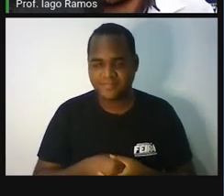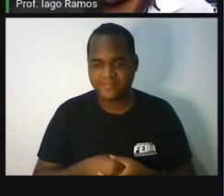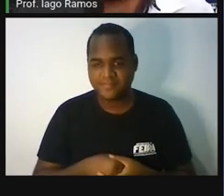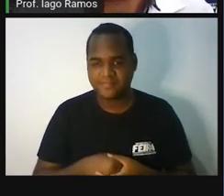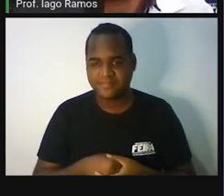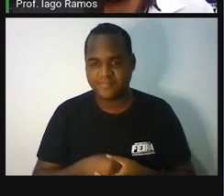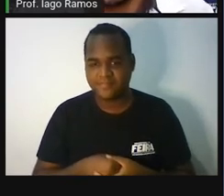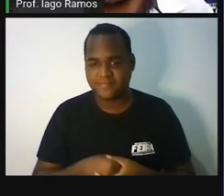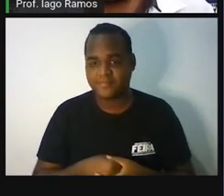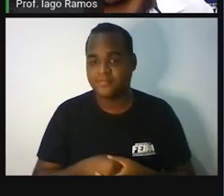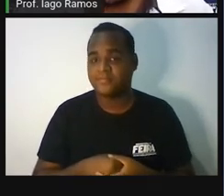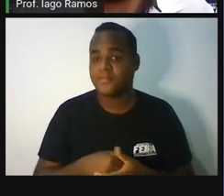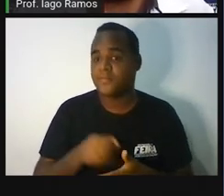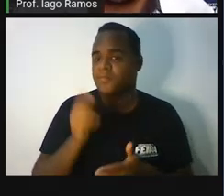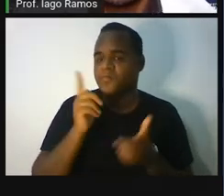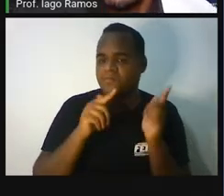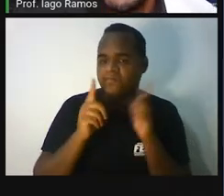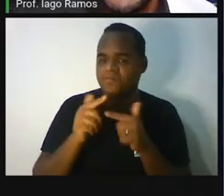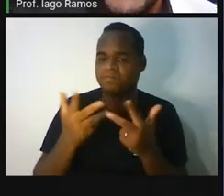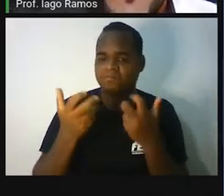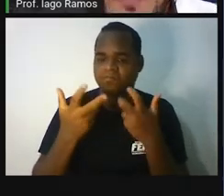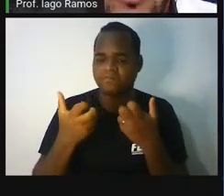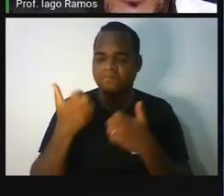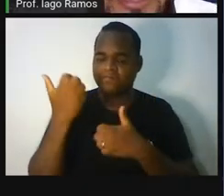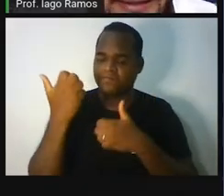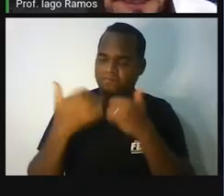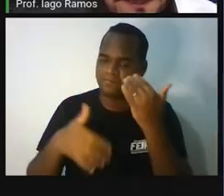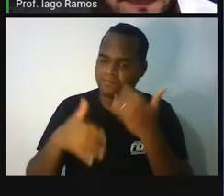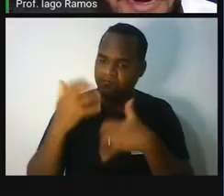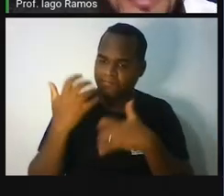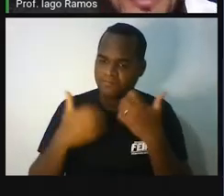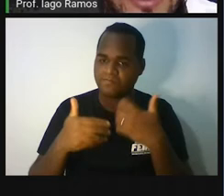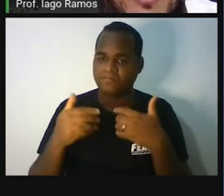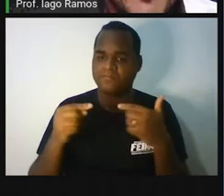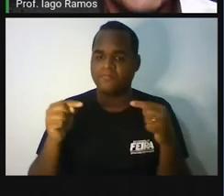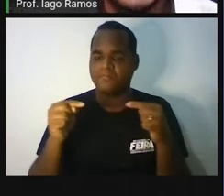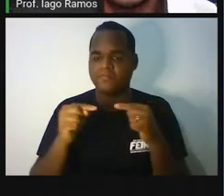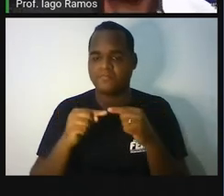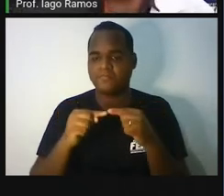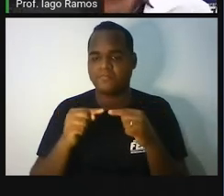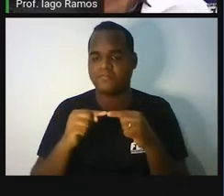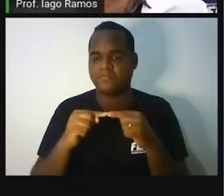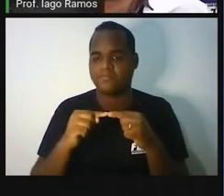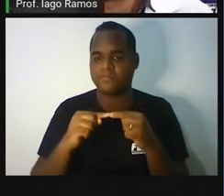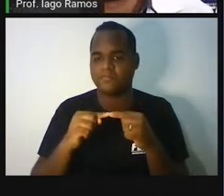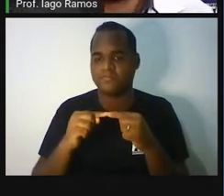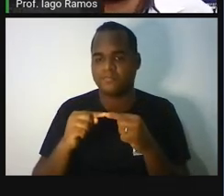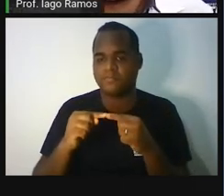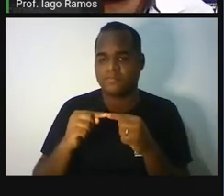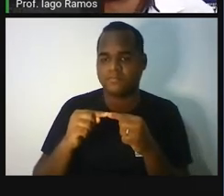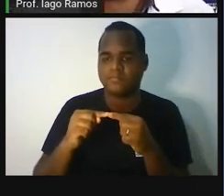para conseguir perceber quanto é que pesa cada caixinha dessa.